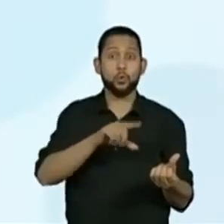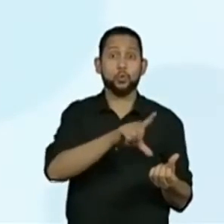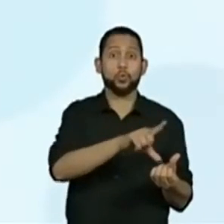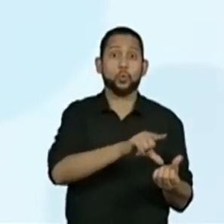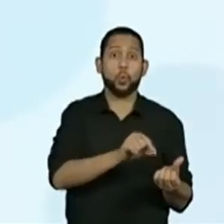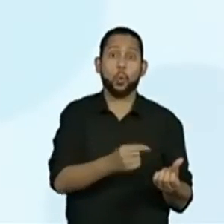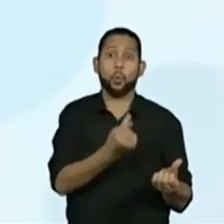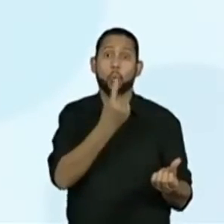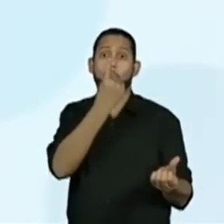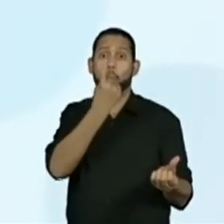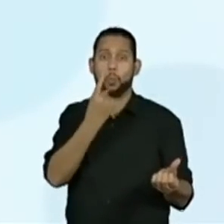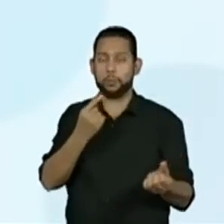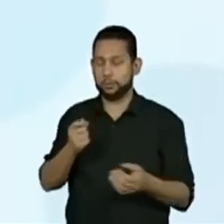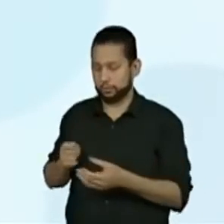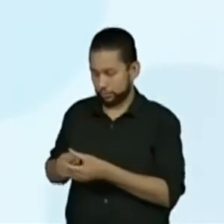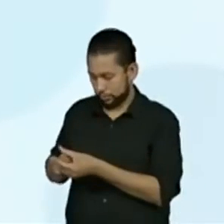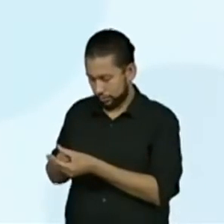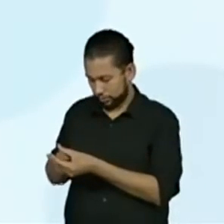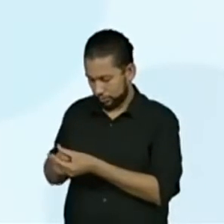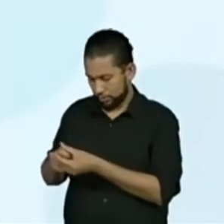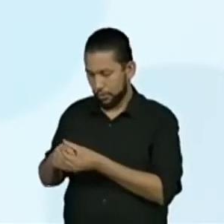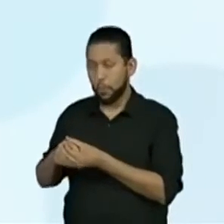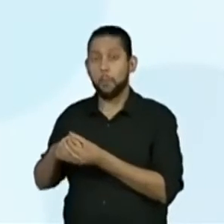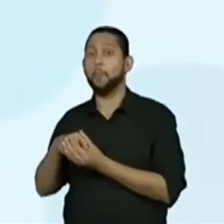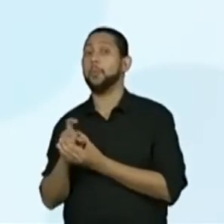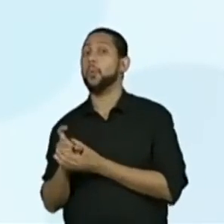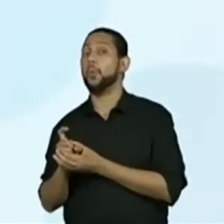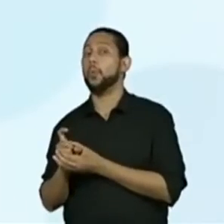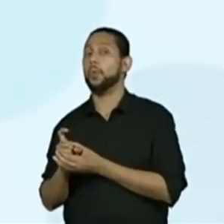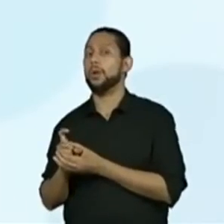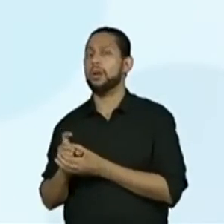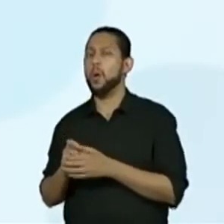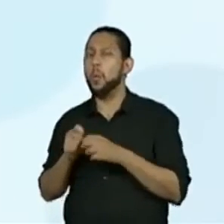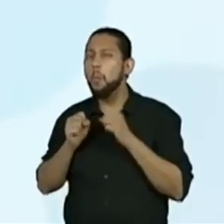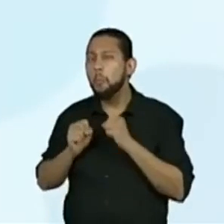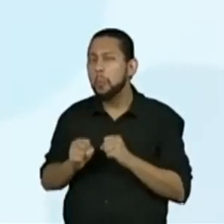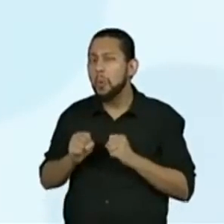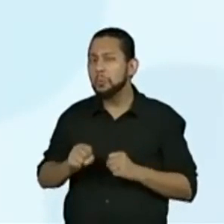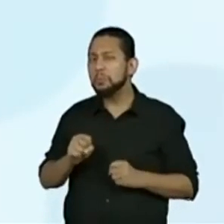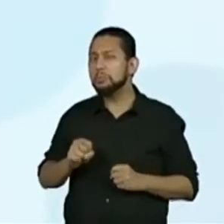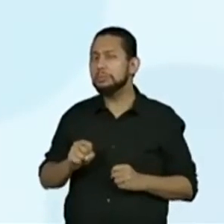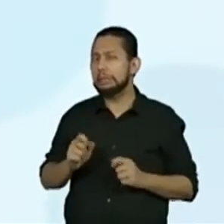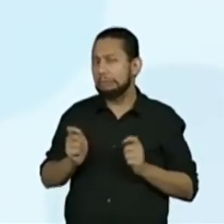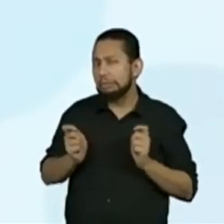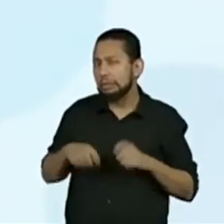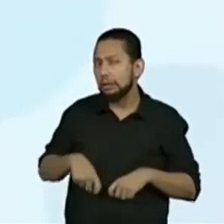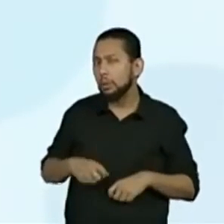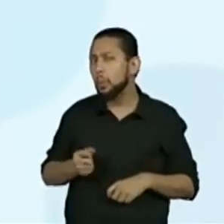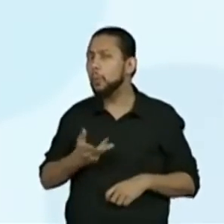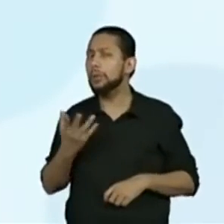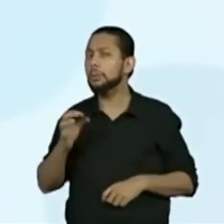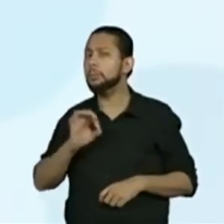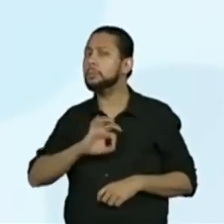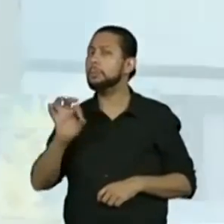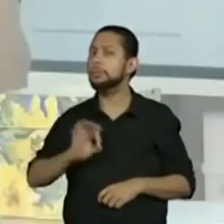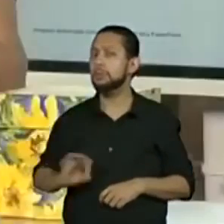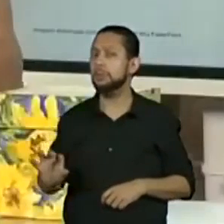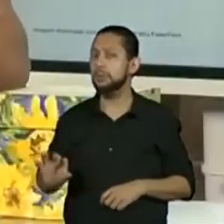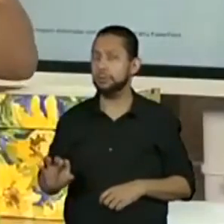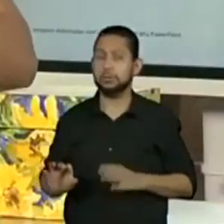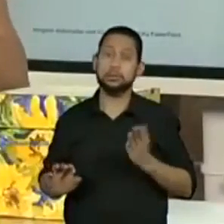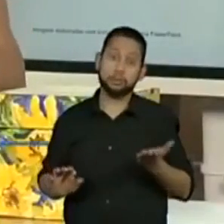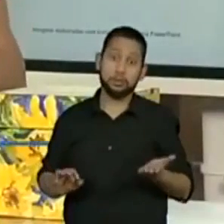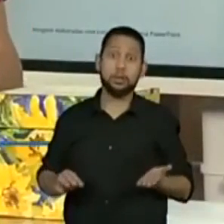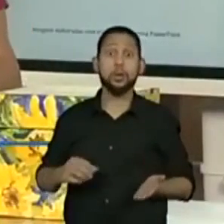abrir o cadeado? Então, vamos lá. A professora Célia já até adiantou. Eu tenho uma chance